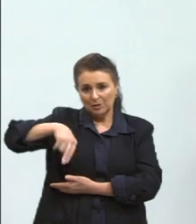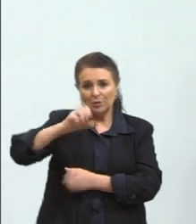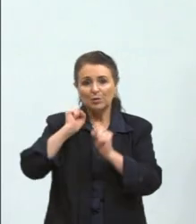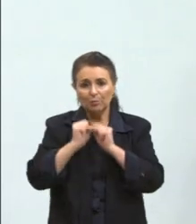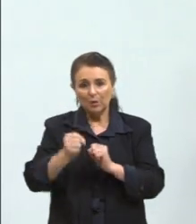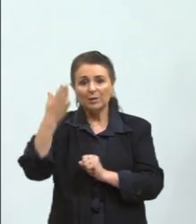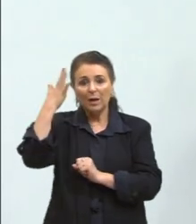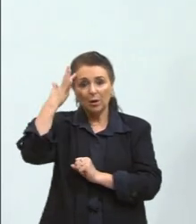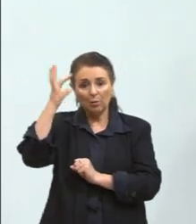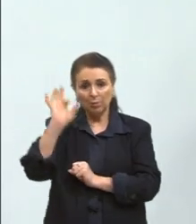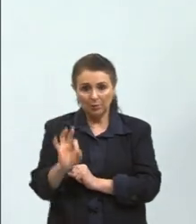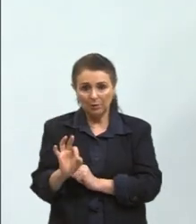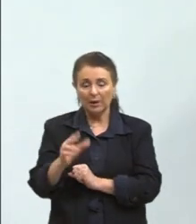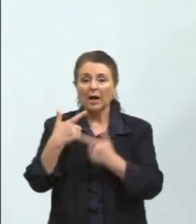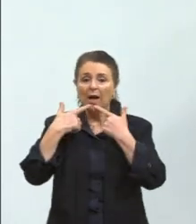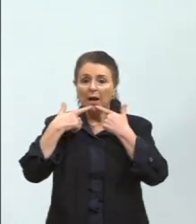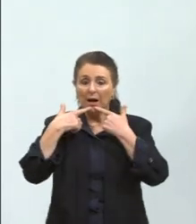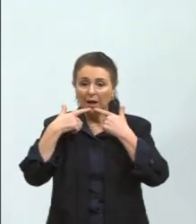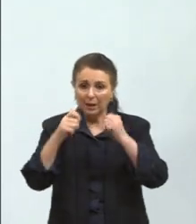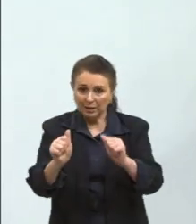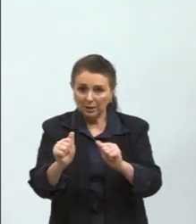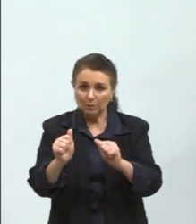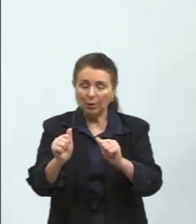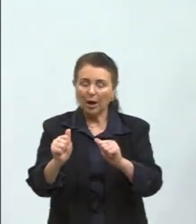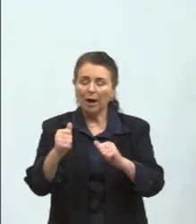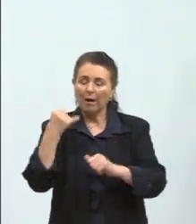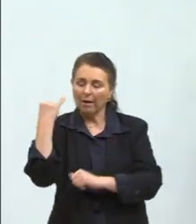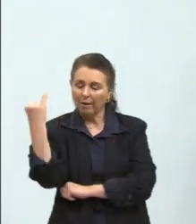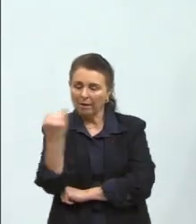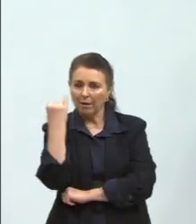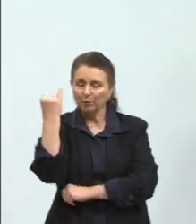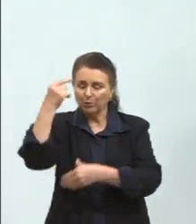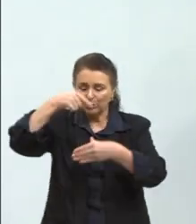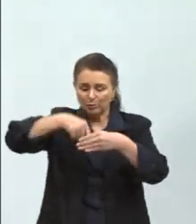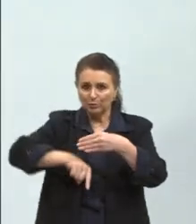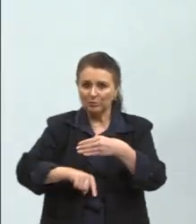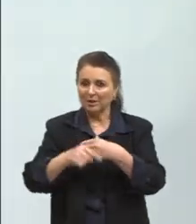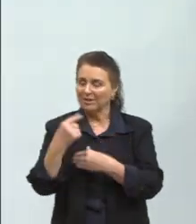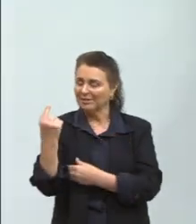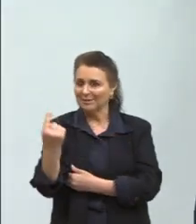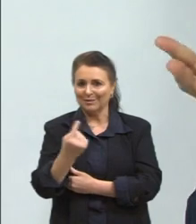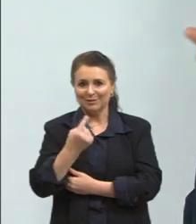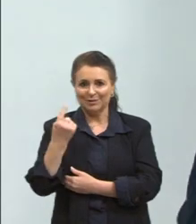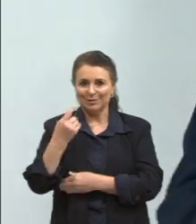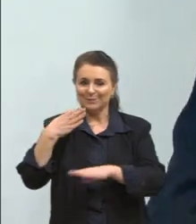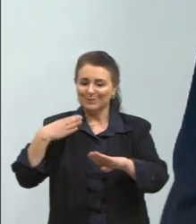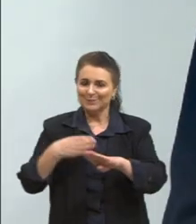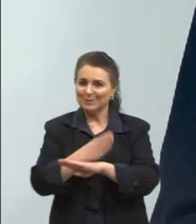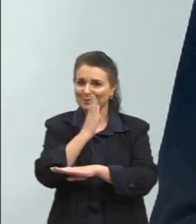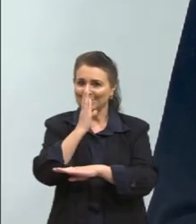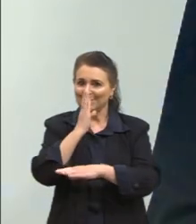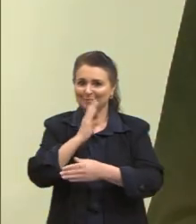compreender, então, gente, que a língua é rica e ela não está sozinha. Partiu, passar?